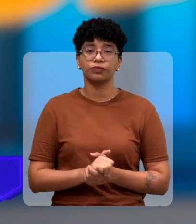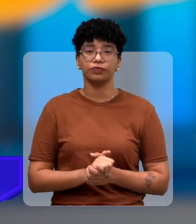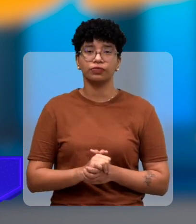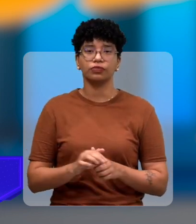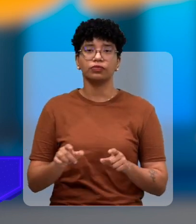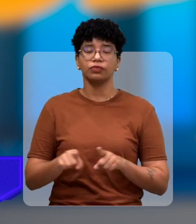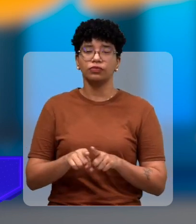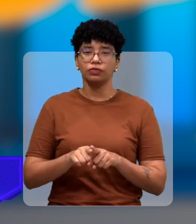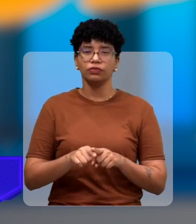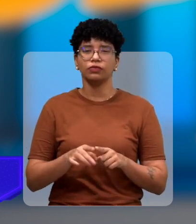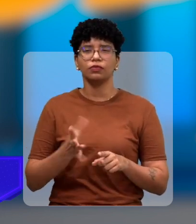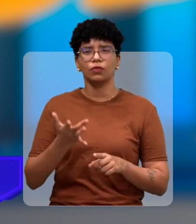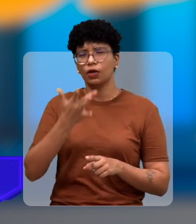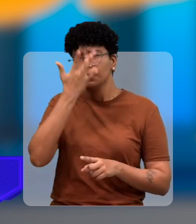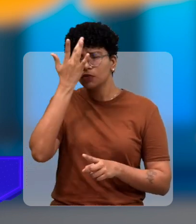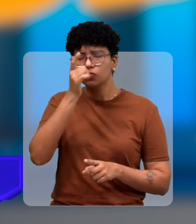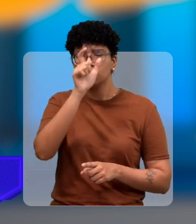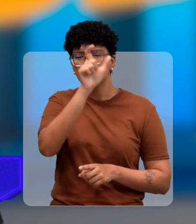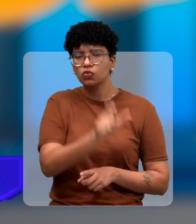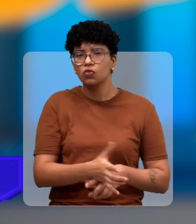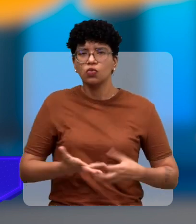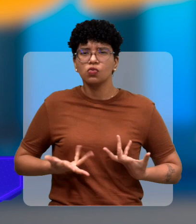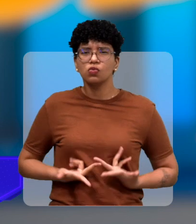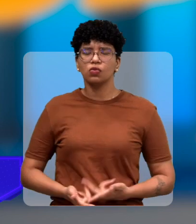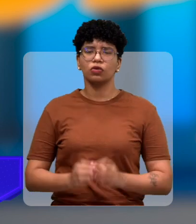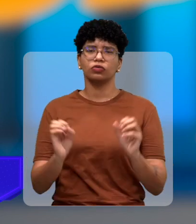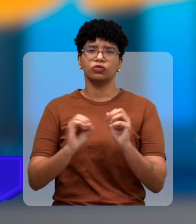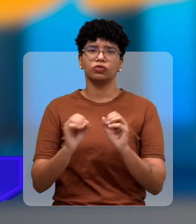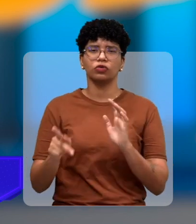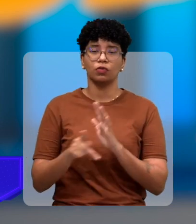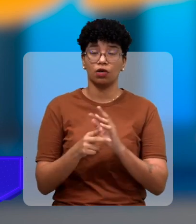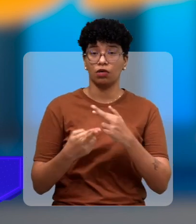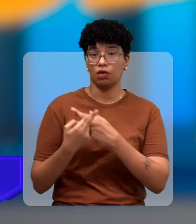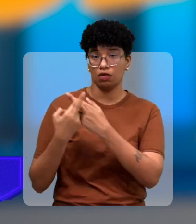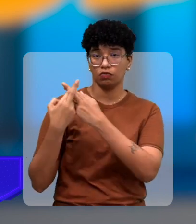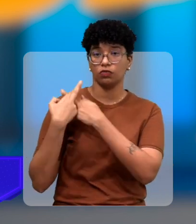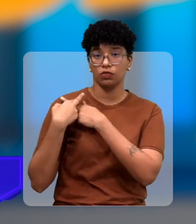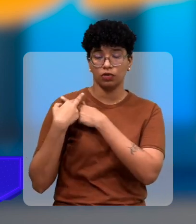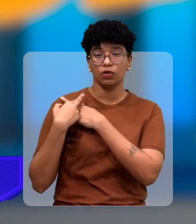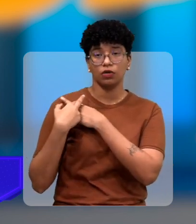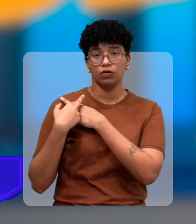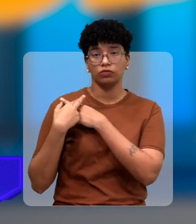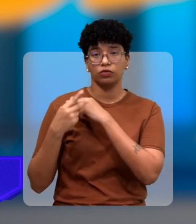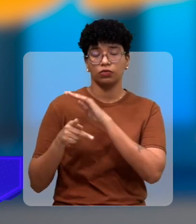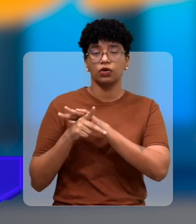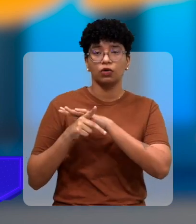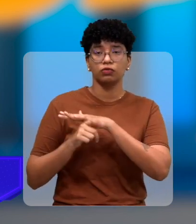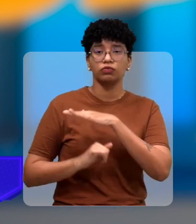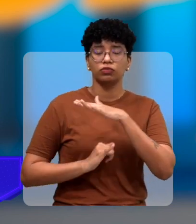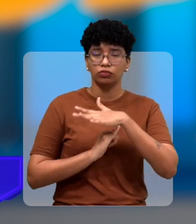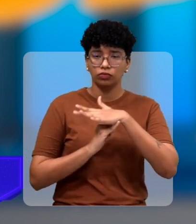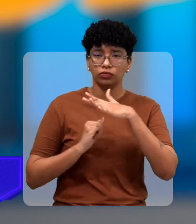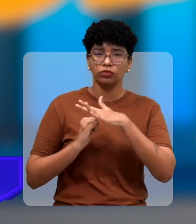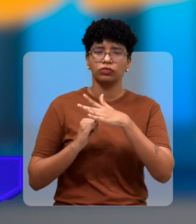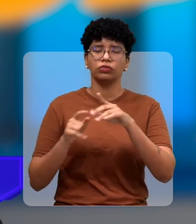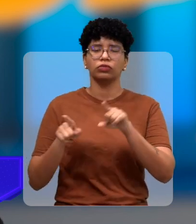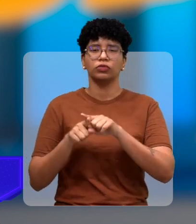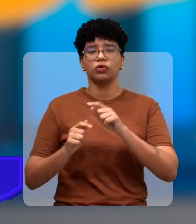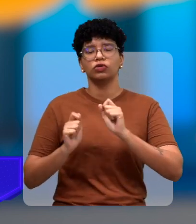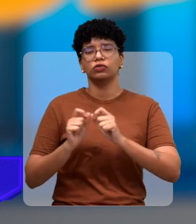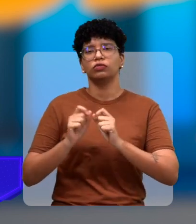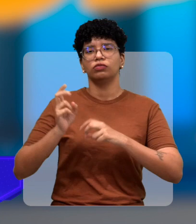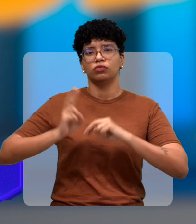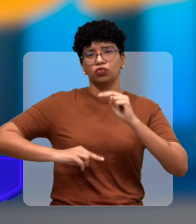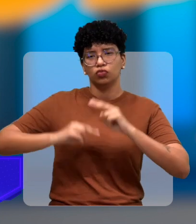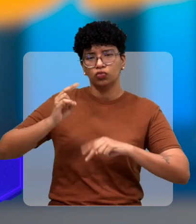a curto zero entendeu a pessoa não não gasta nada lá ele tem tem fizemos também o nosso